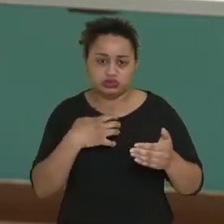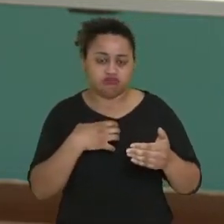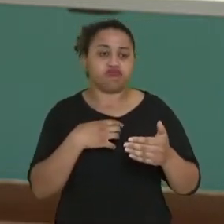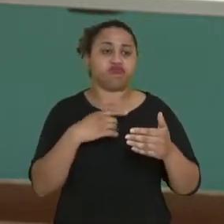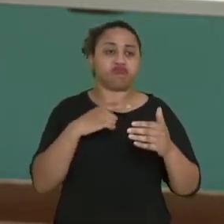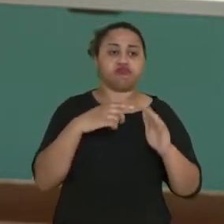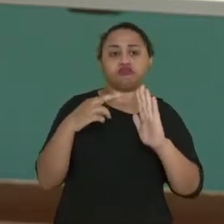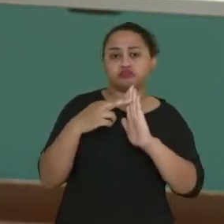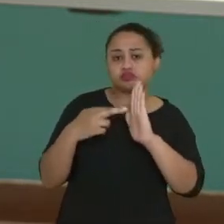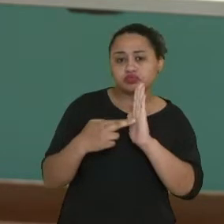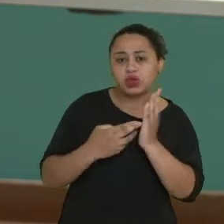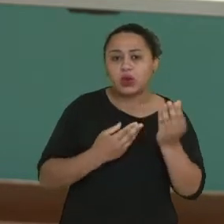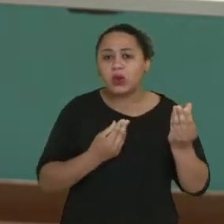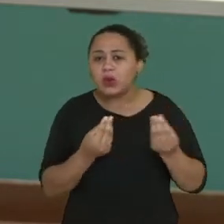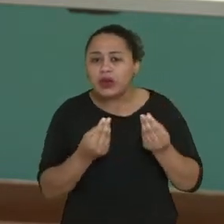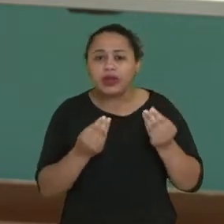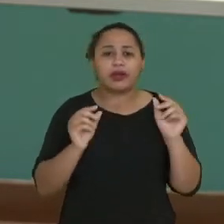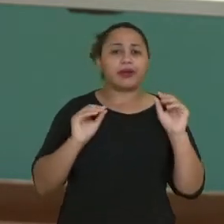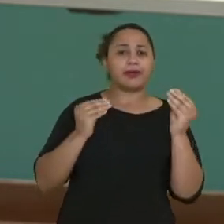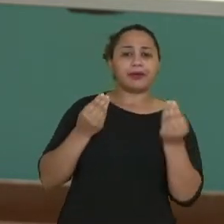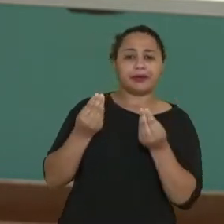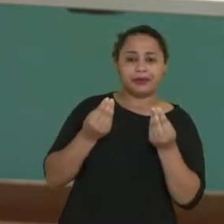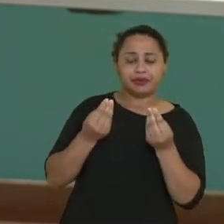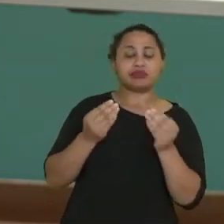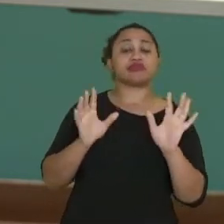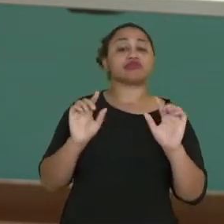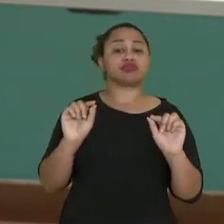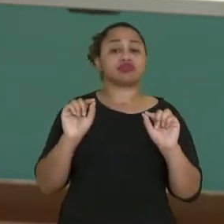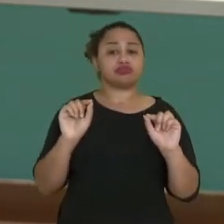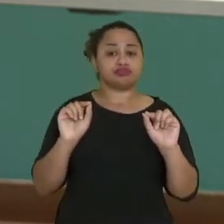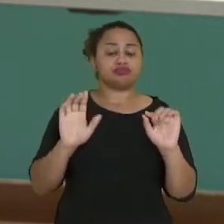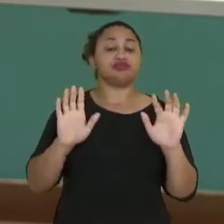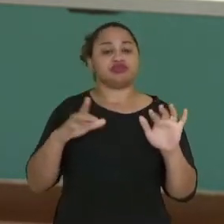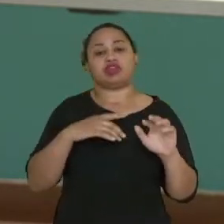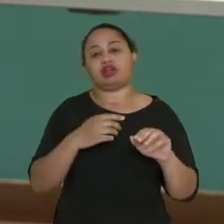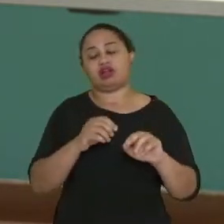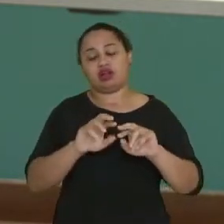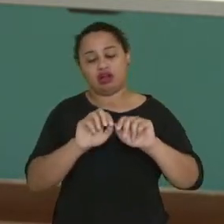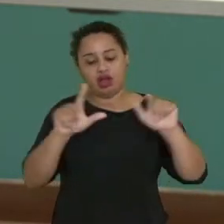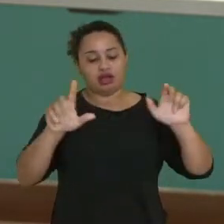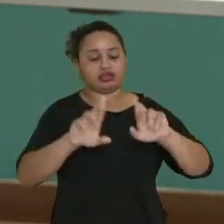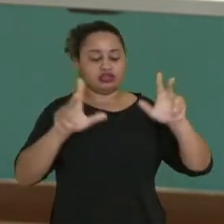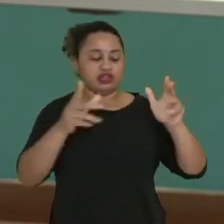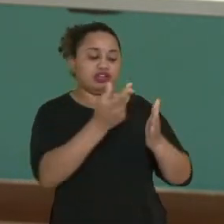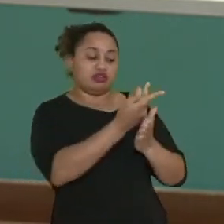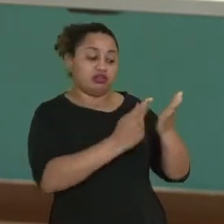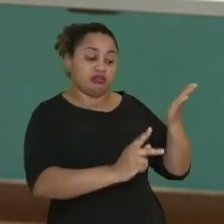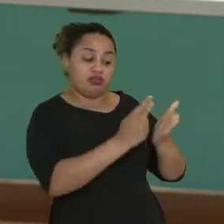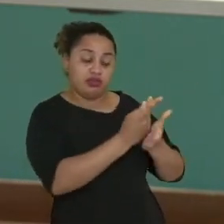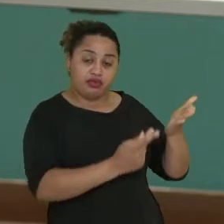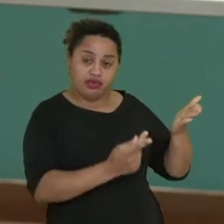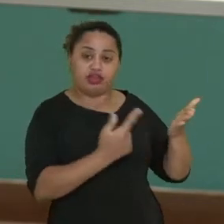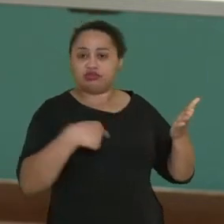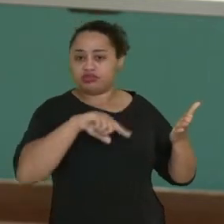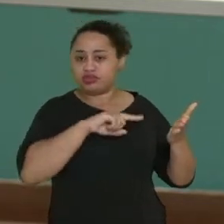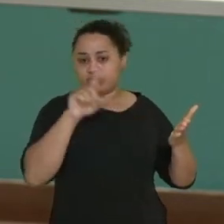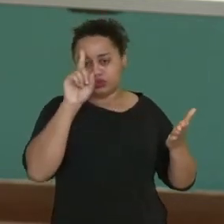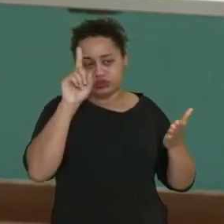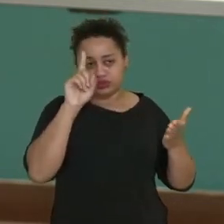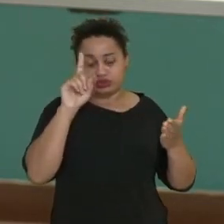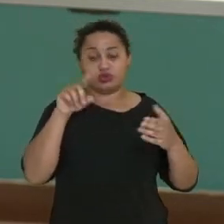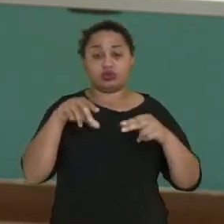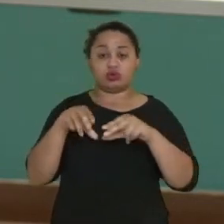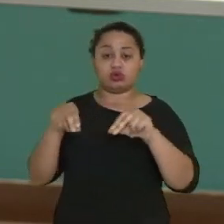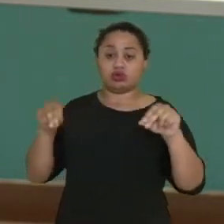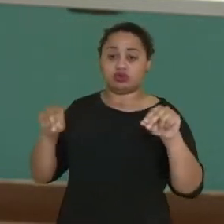certas regrinhas a serem seguidas? Obviamente, é diferente dos poemas que nós fazemos no nosso dia a dia, né? Então, o cordel